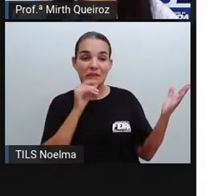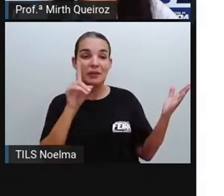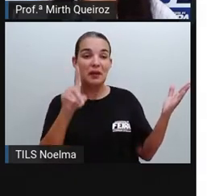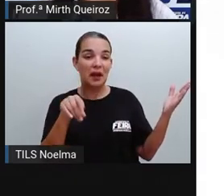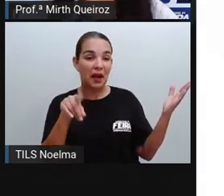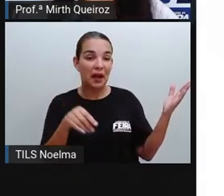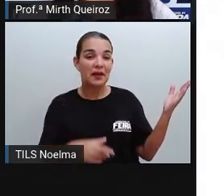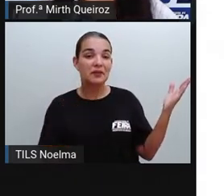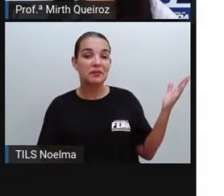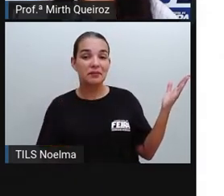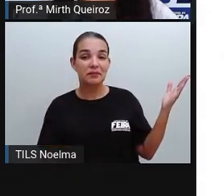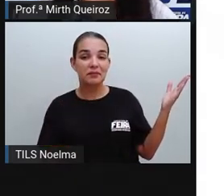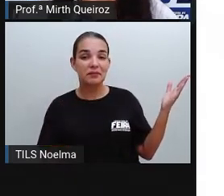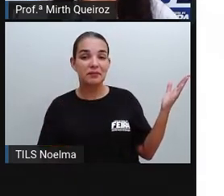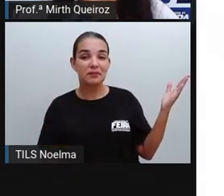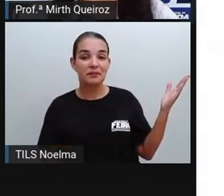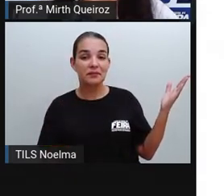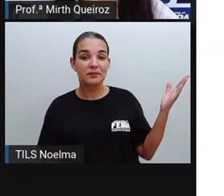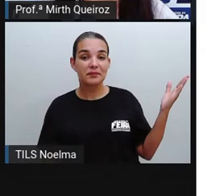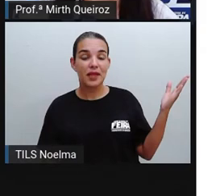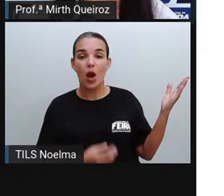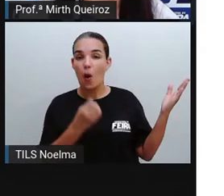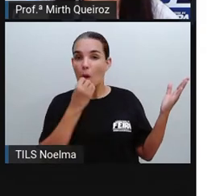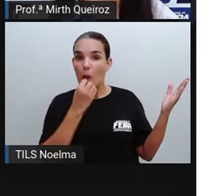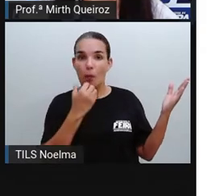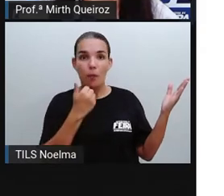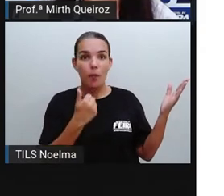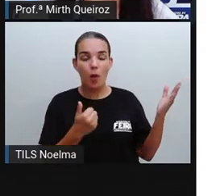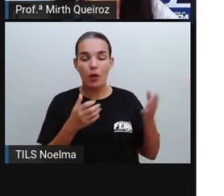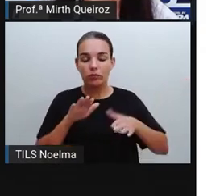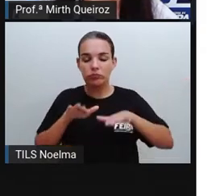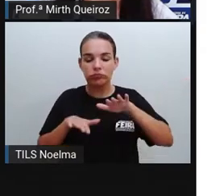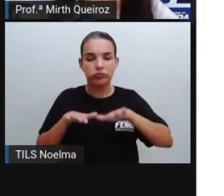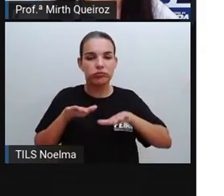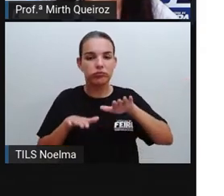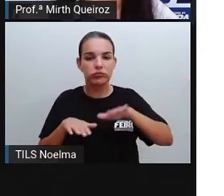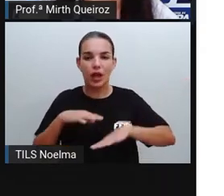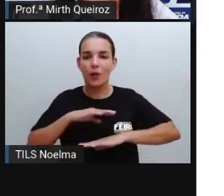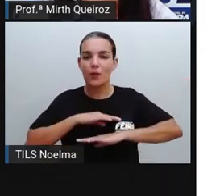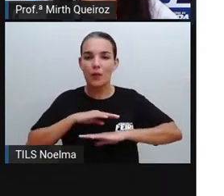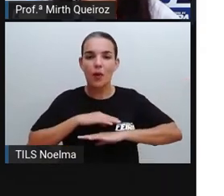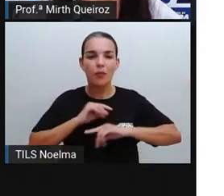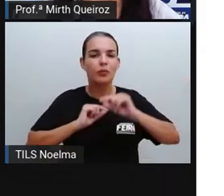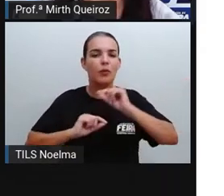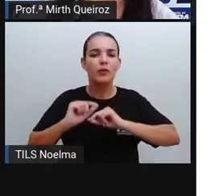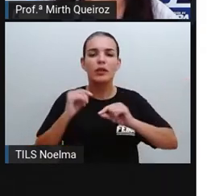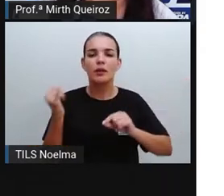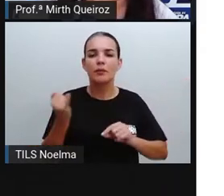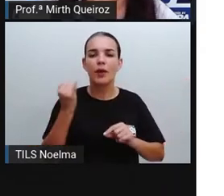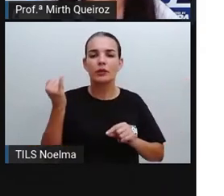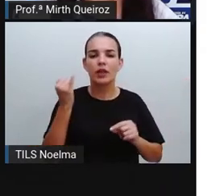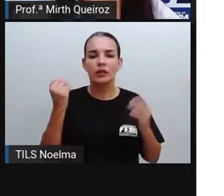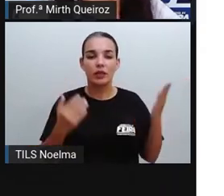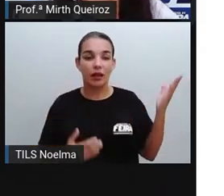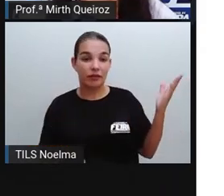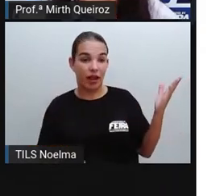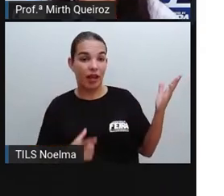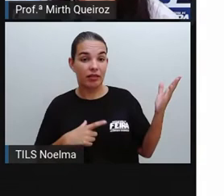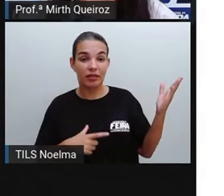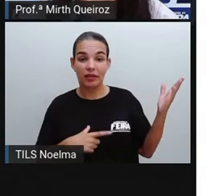para o bom equilíbrio do corpo, aí vai falando sobre o que é importante, o que é o cerebelo, a questão da visão,